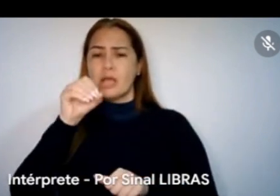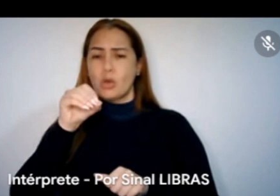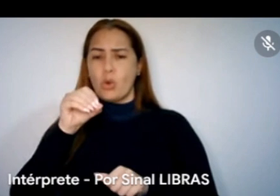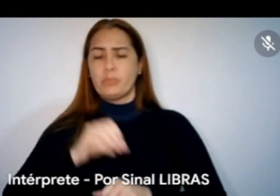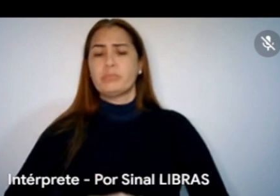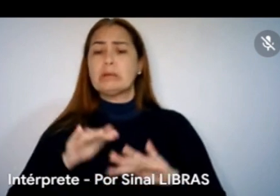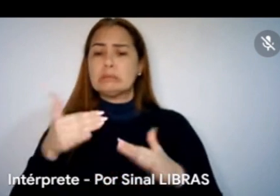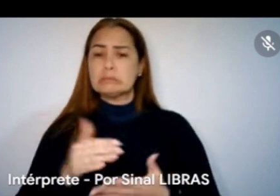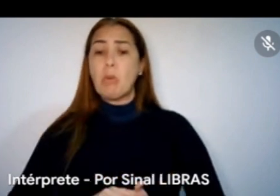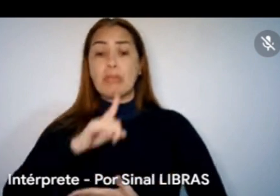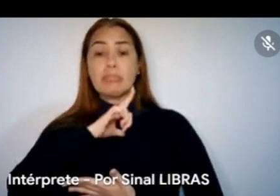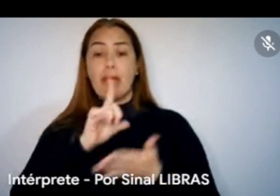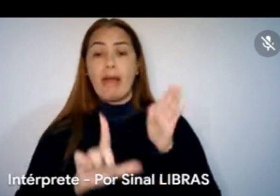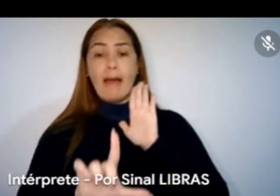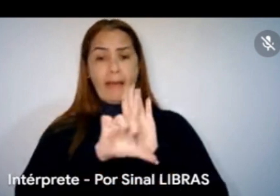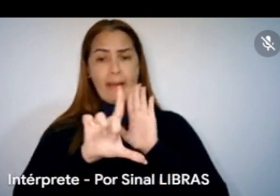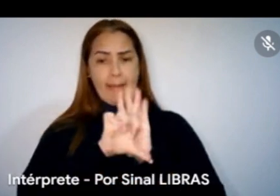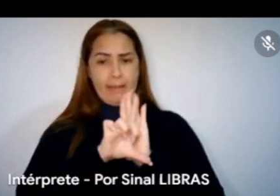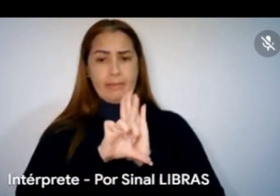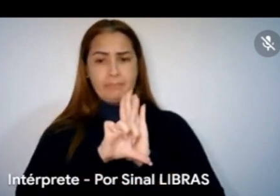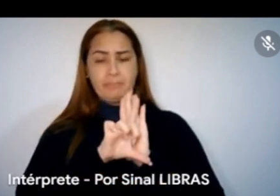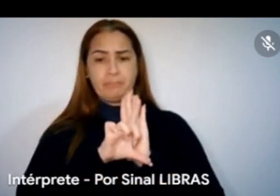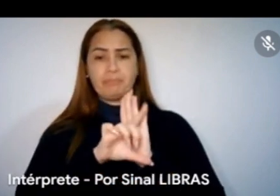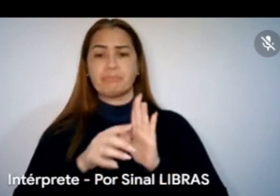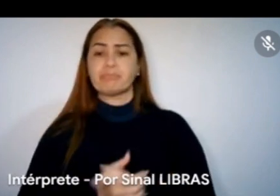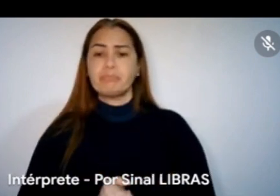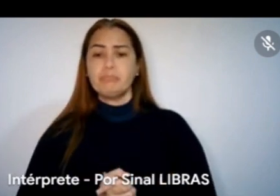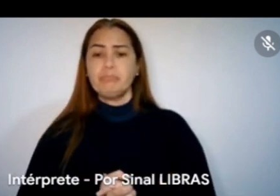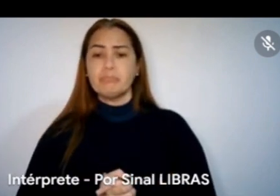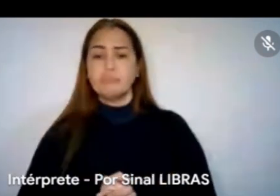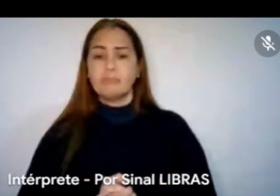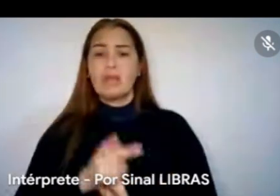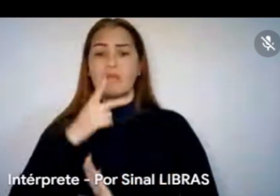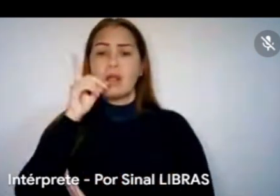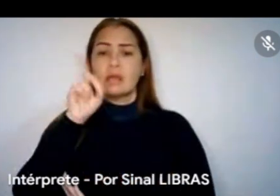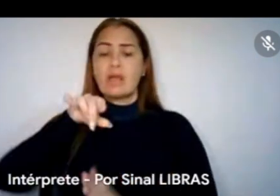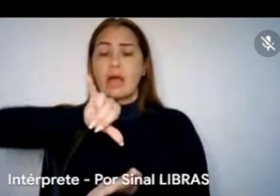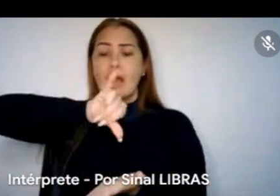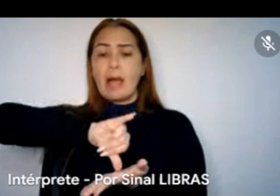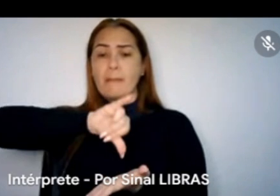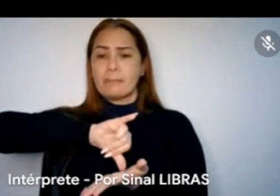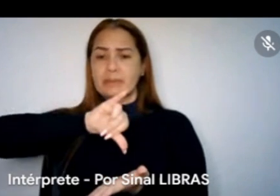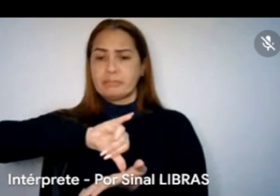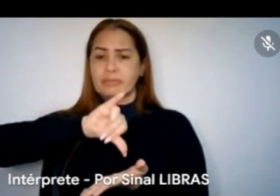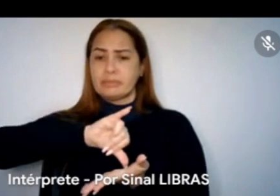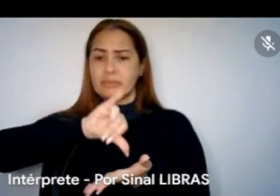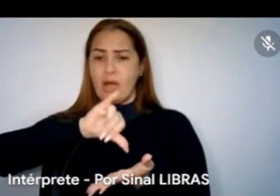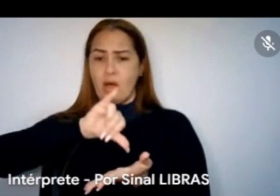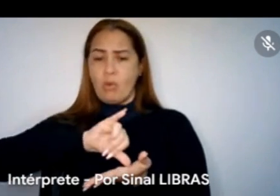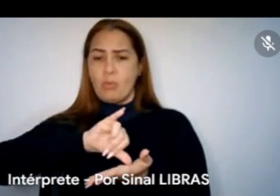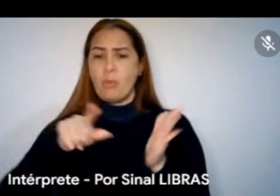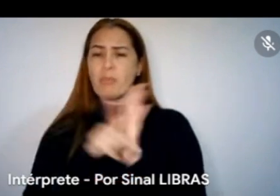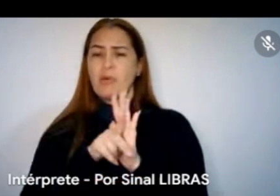temos, por lei, um título da capital Potiguar do Frevo. Capital Potiguar do Frevo.